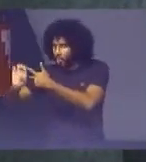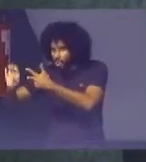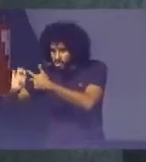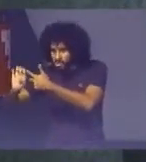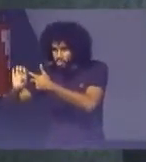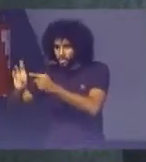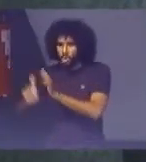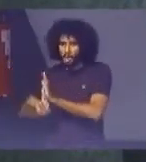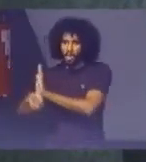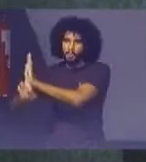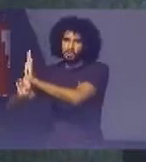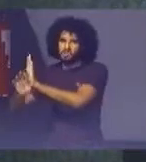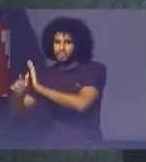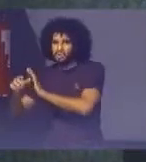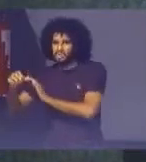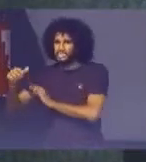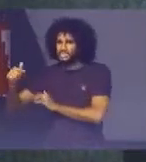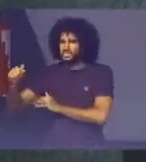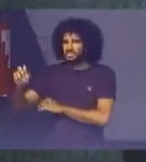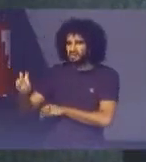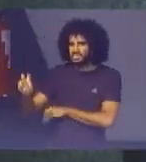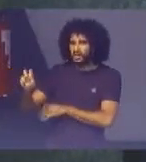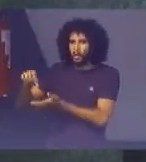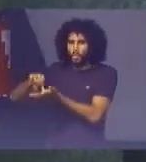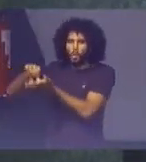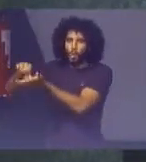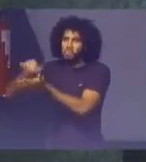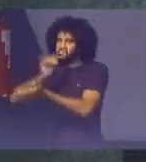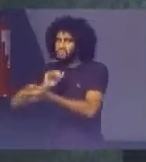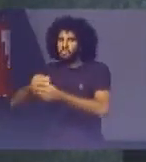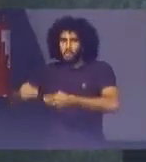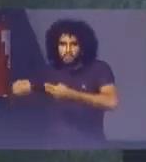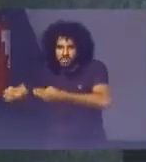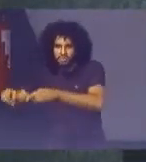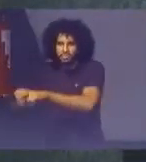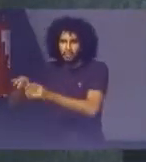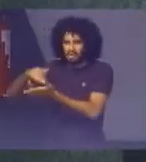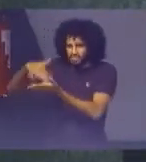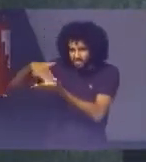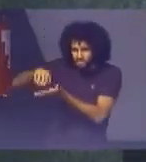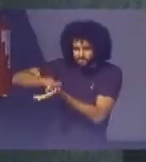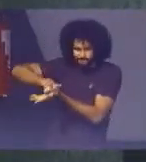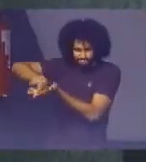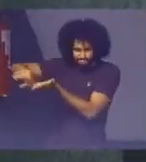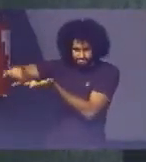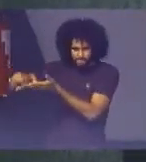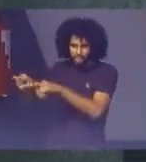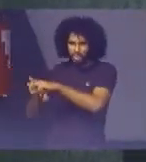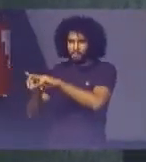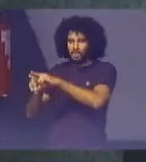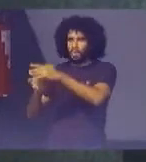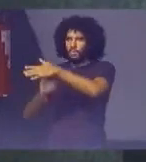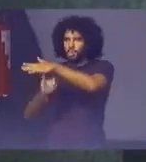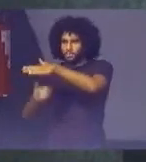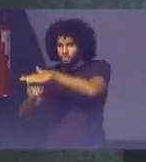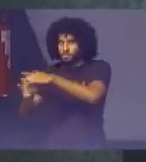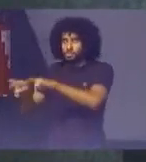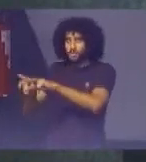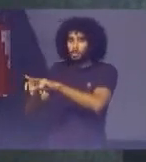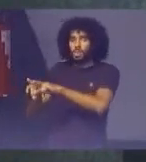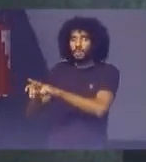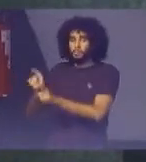75 órgãos Governamentais Entre ministérios Secretarias Institutos Técnicos E gestores